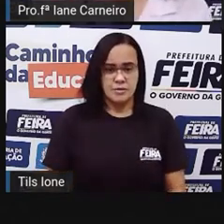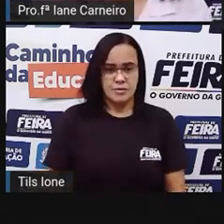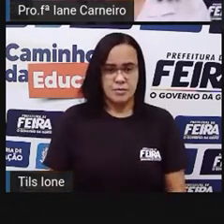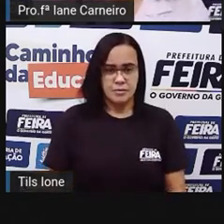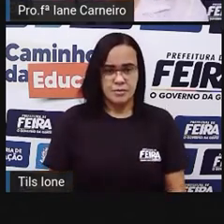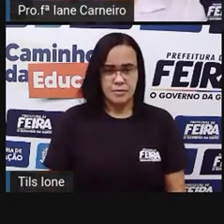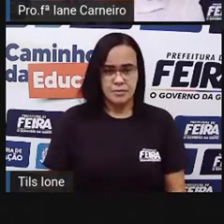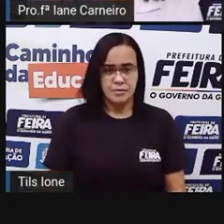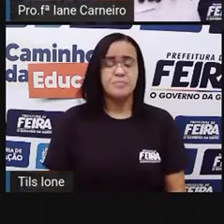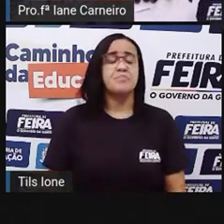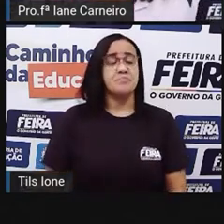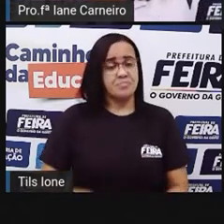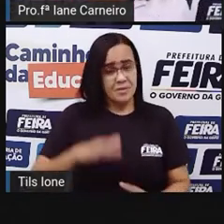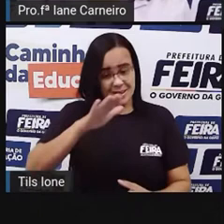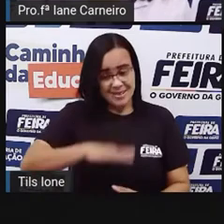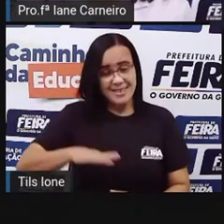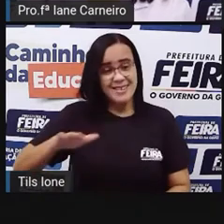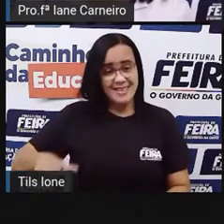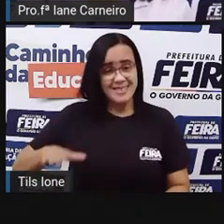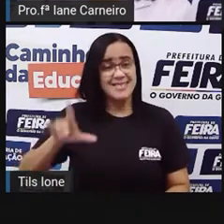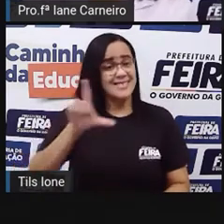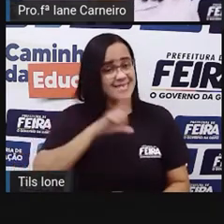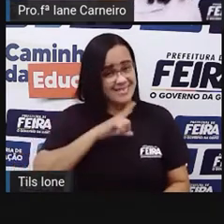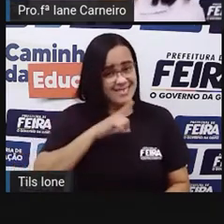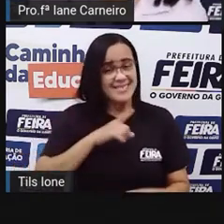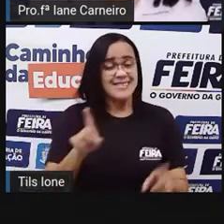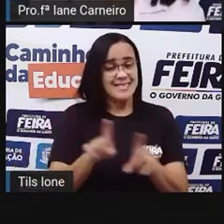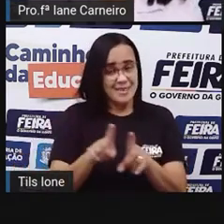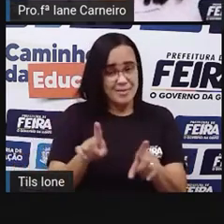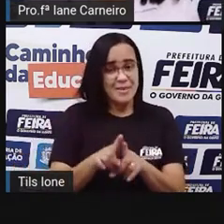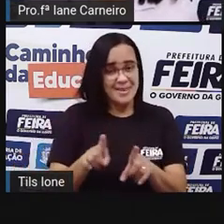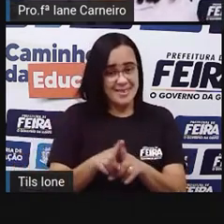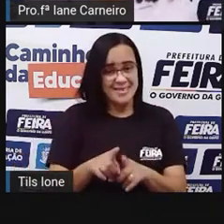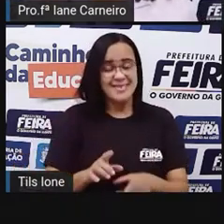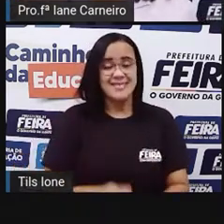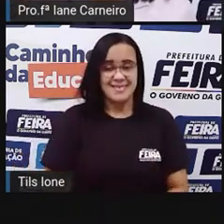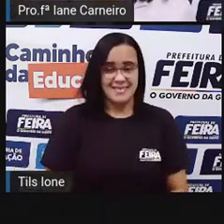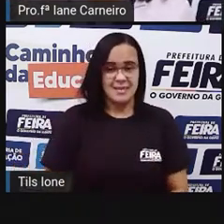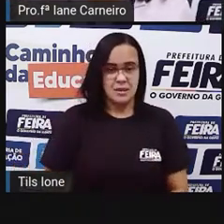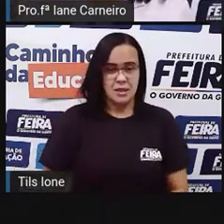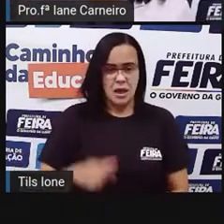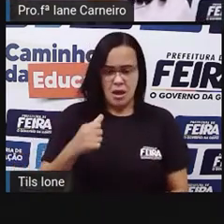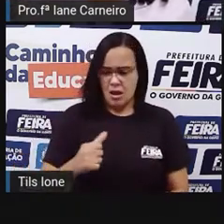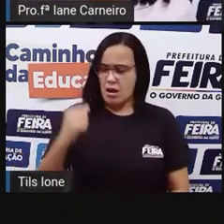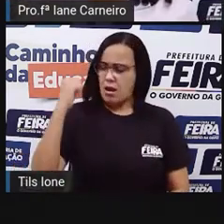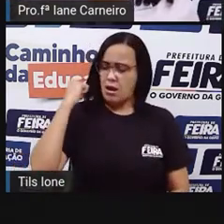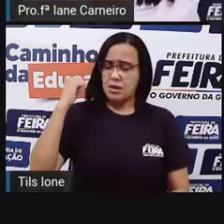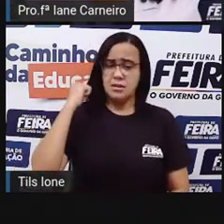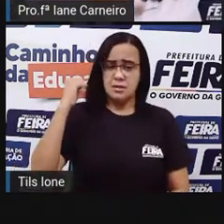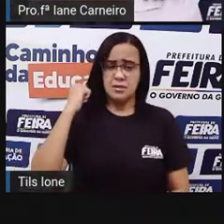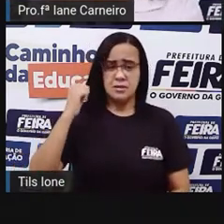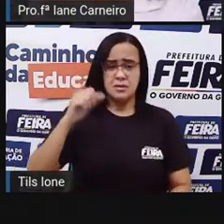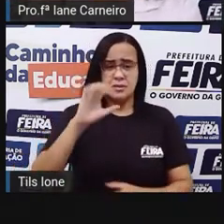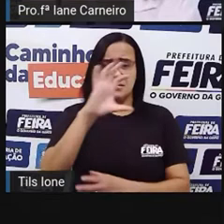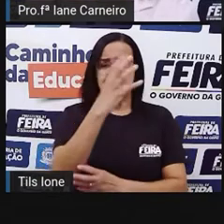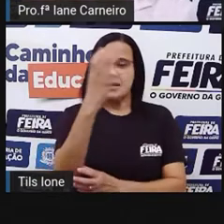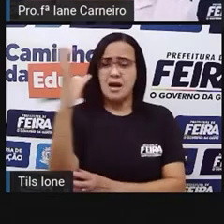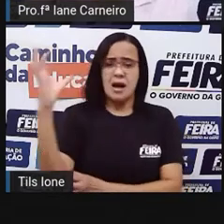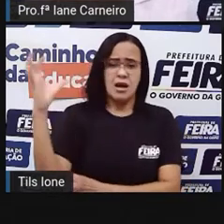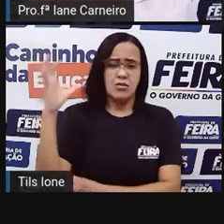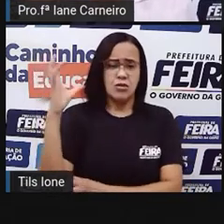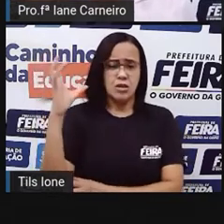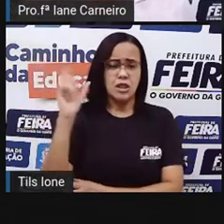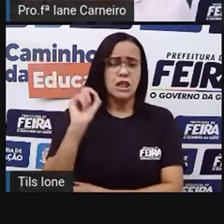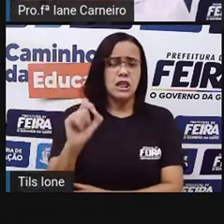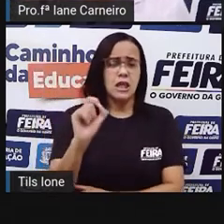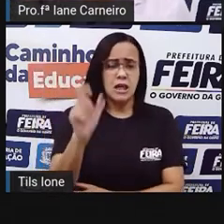Outra criança, né? Então, aqui, quem é que está, né, atrás da árvore? Qual a criança que